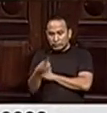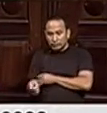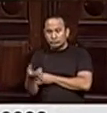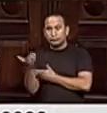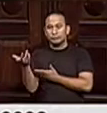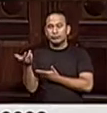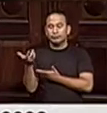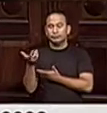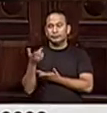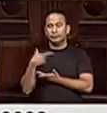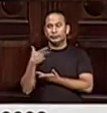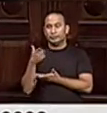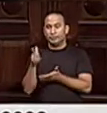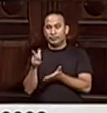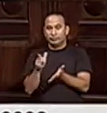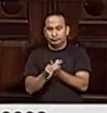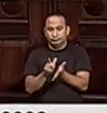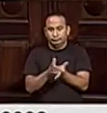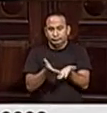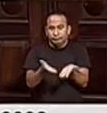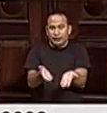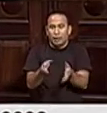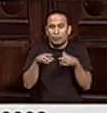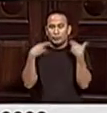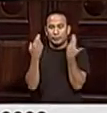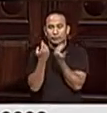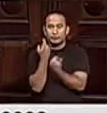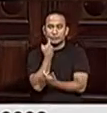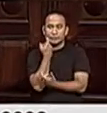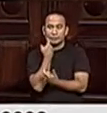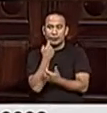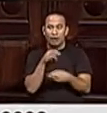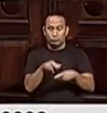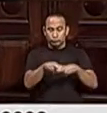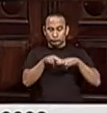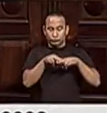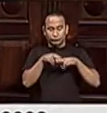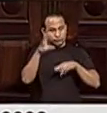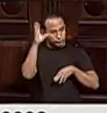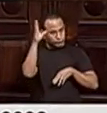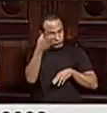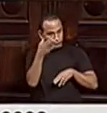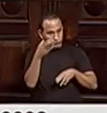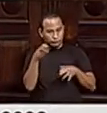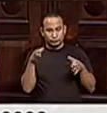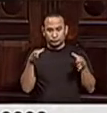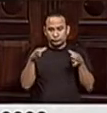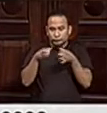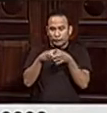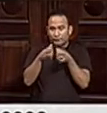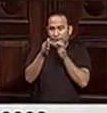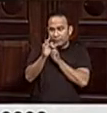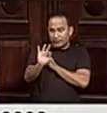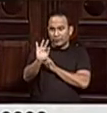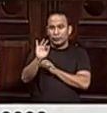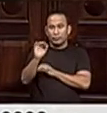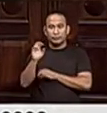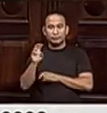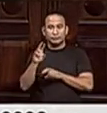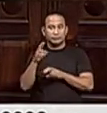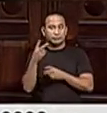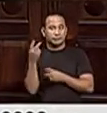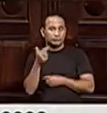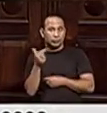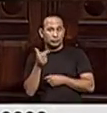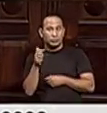caráter liminar a sessão de sexta-feira com relação à decisão do Tribunal Regional Federal da Segunda Região,